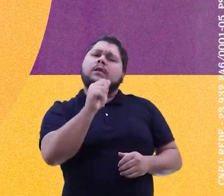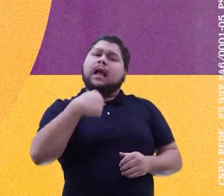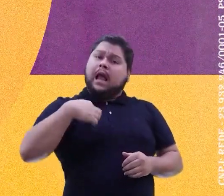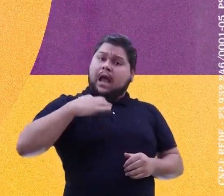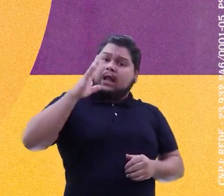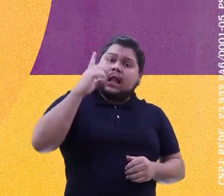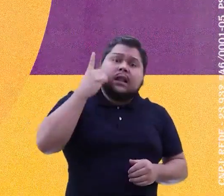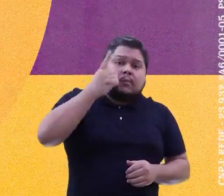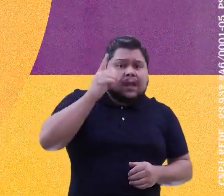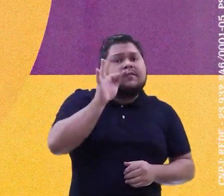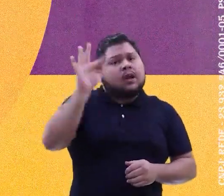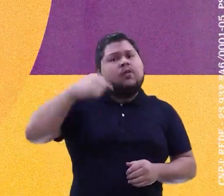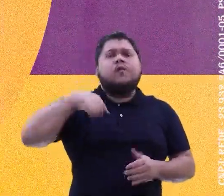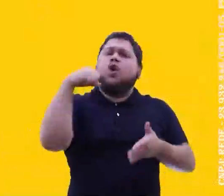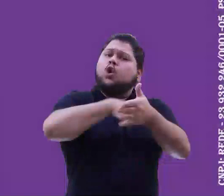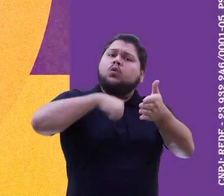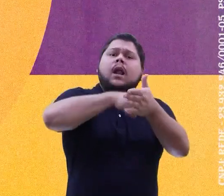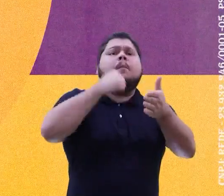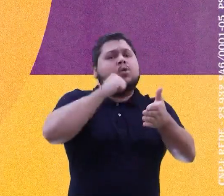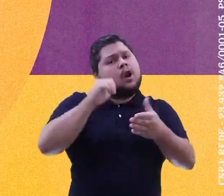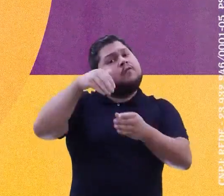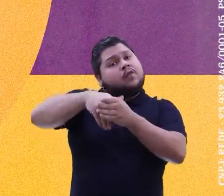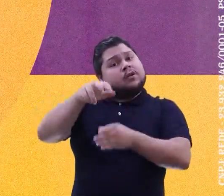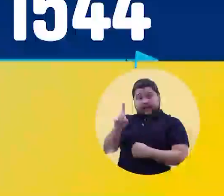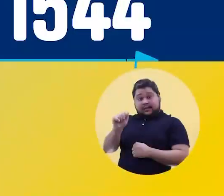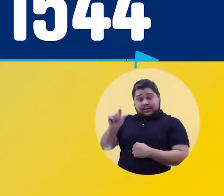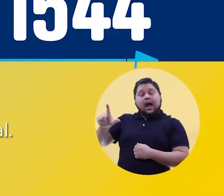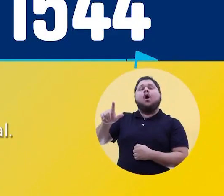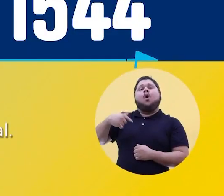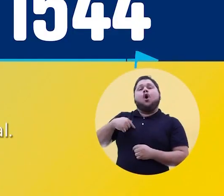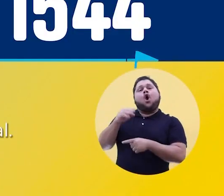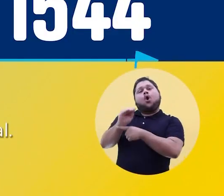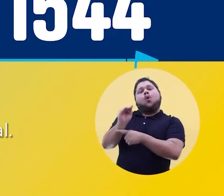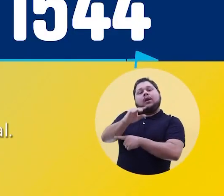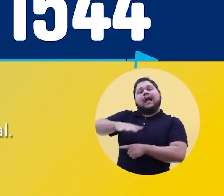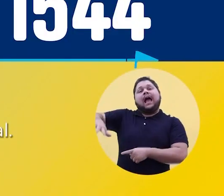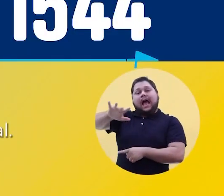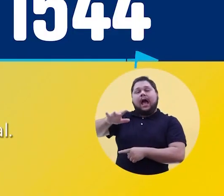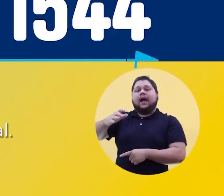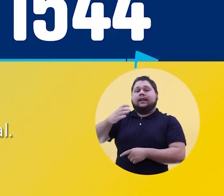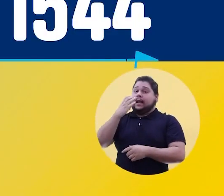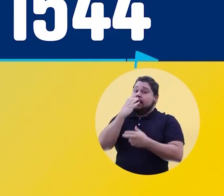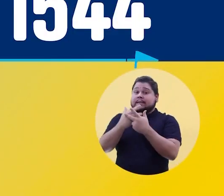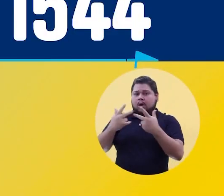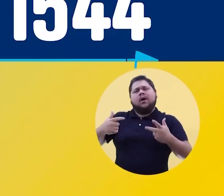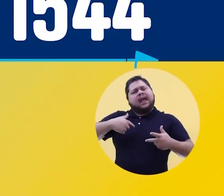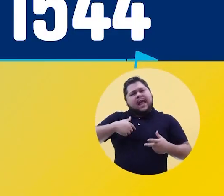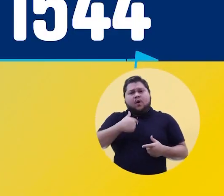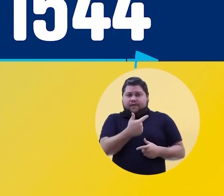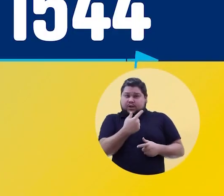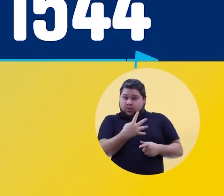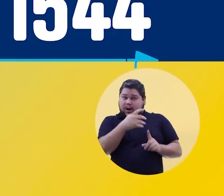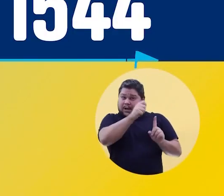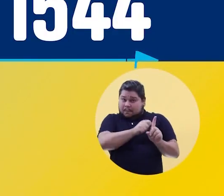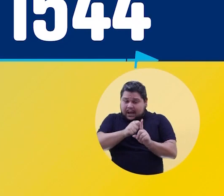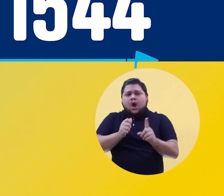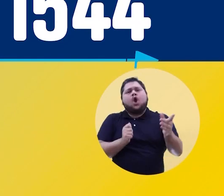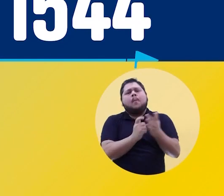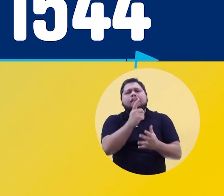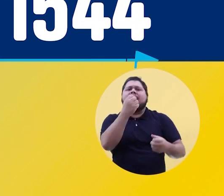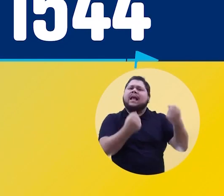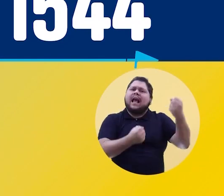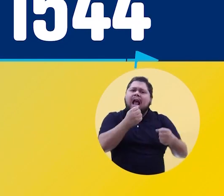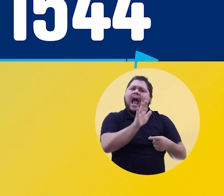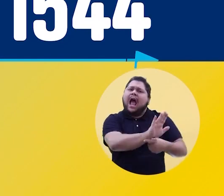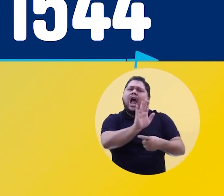deputada federal e vou lutar pelas mulheres. Vote 50-01. Tarjeto Vidal, o federal da causa animal. Com 24 meses de salário integral